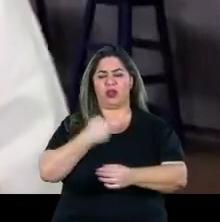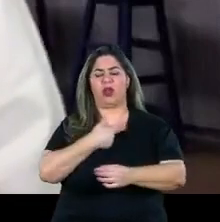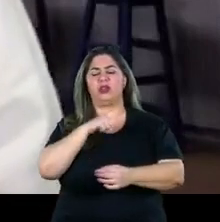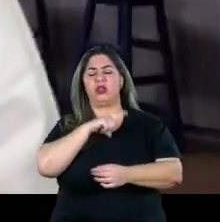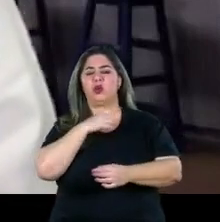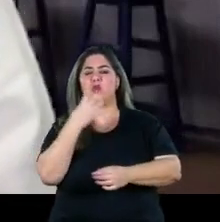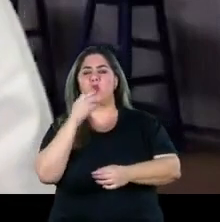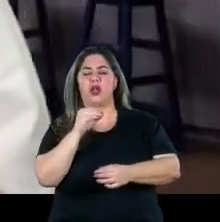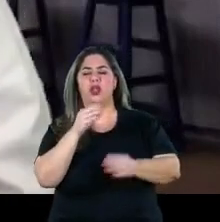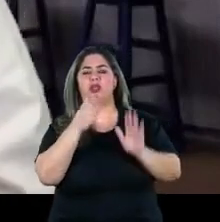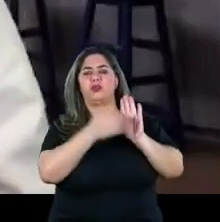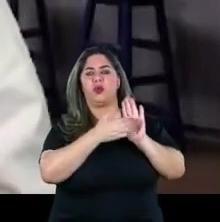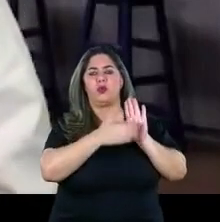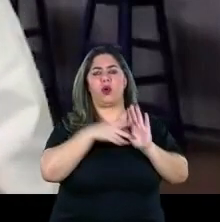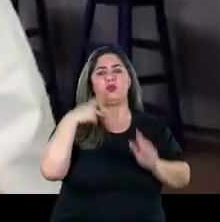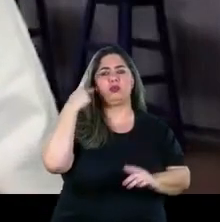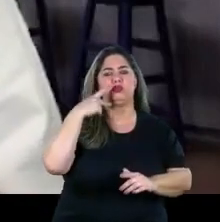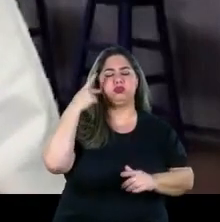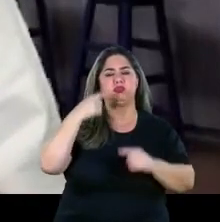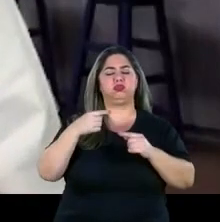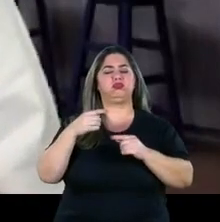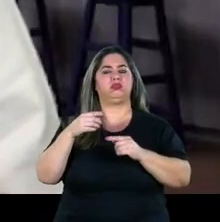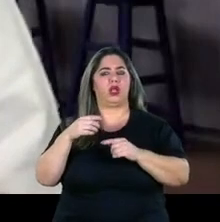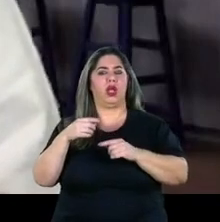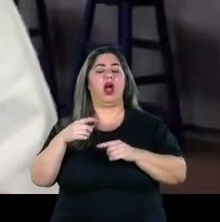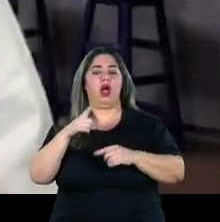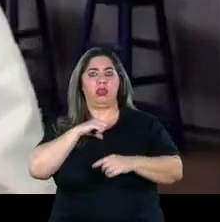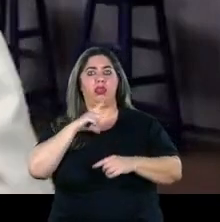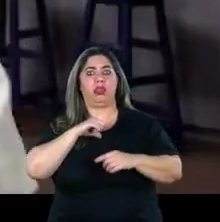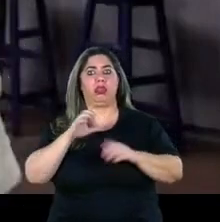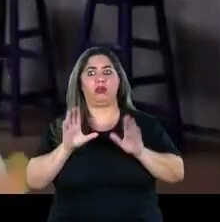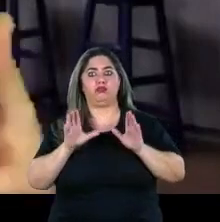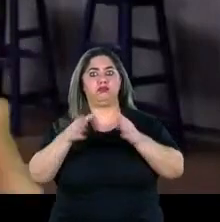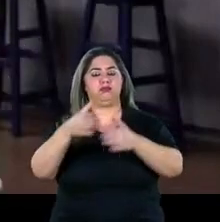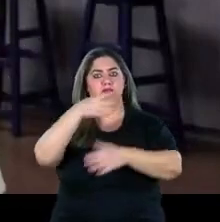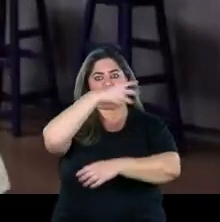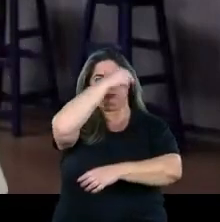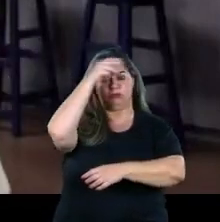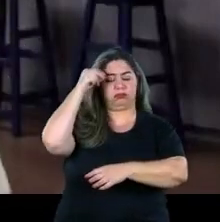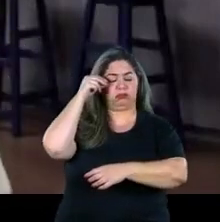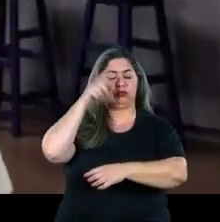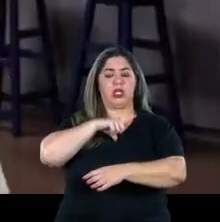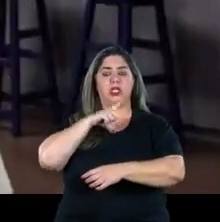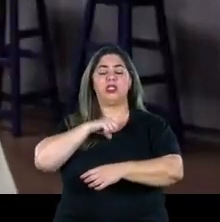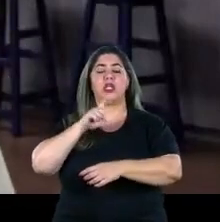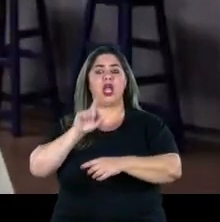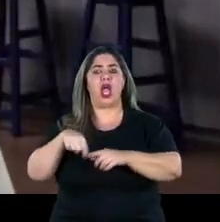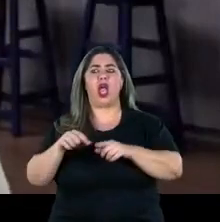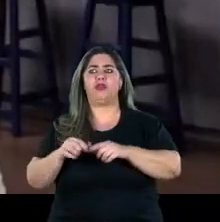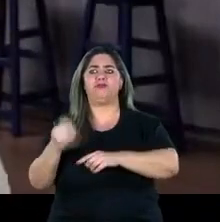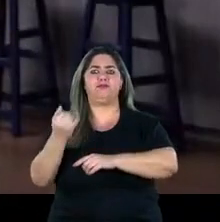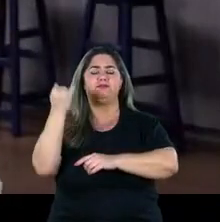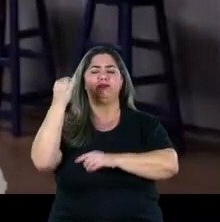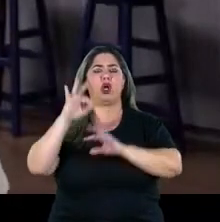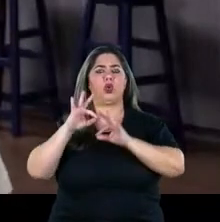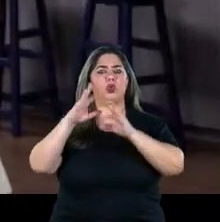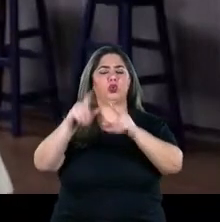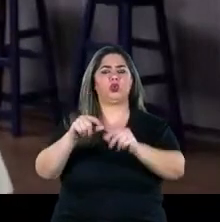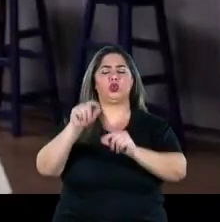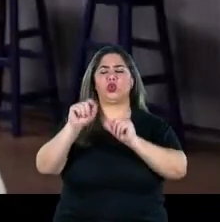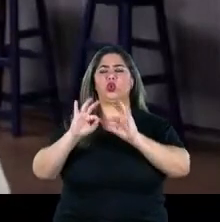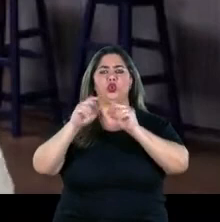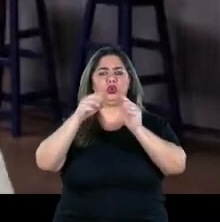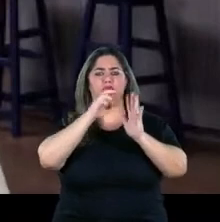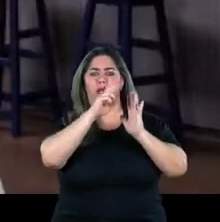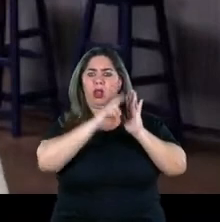propostas de políticas públicas de segurança alimentar a nível municipal que é um instrumento é ferramental pra que essas lideranças possam ler